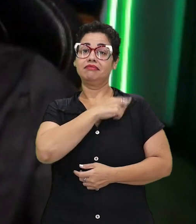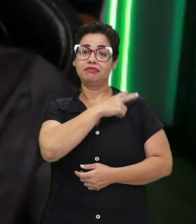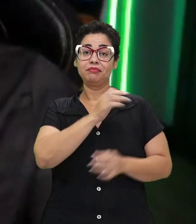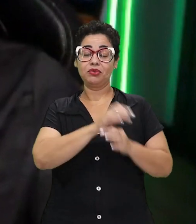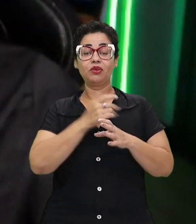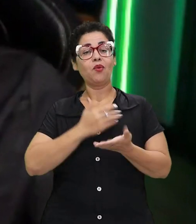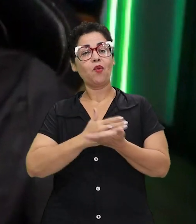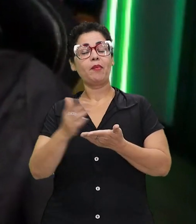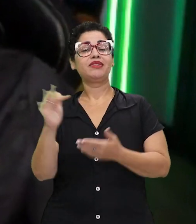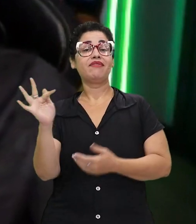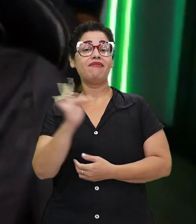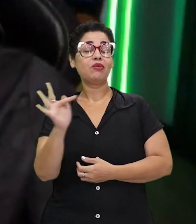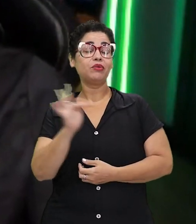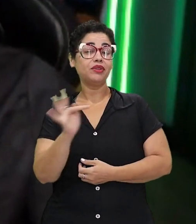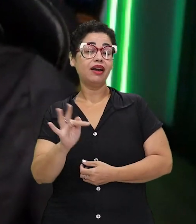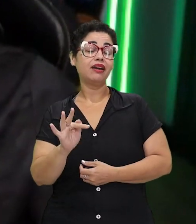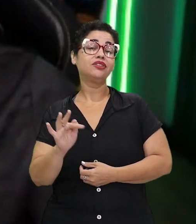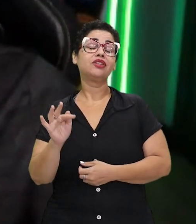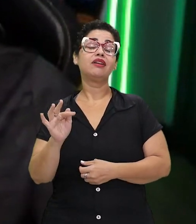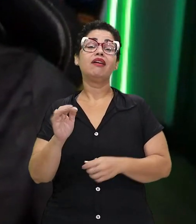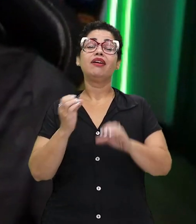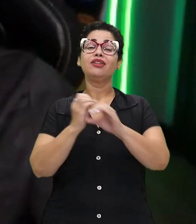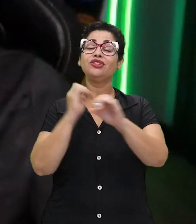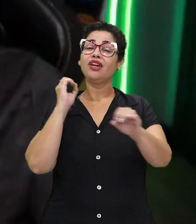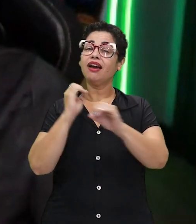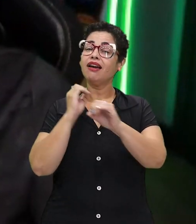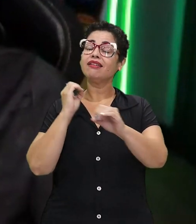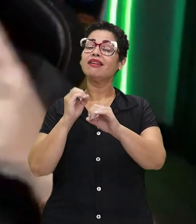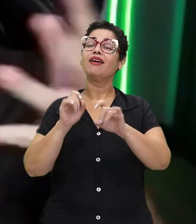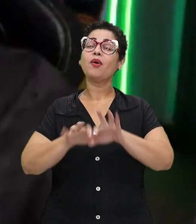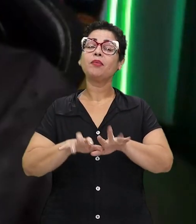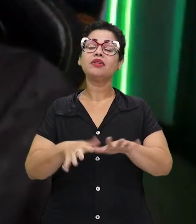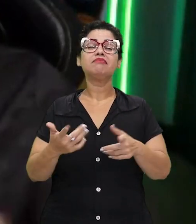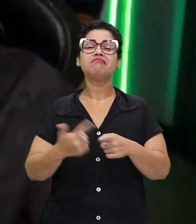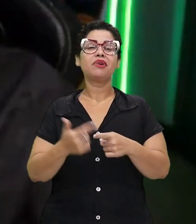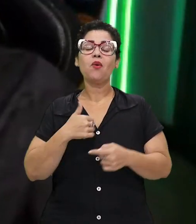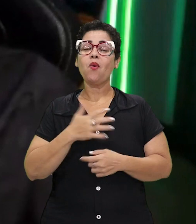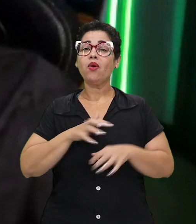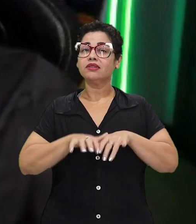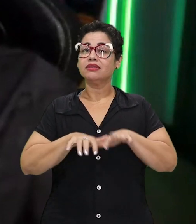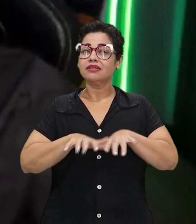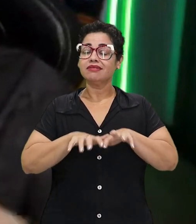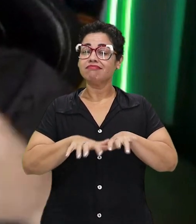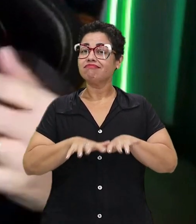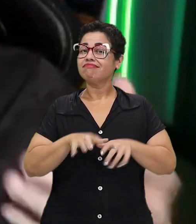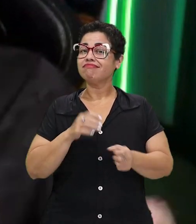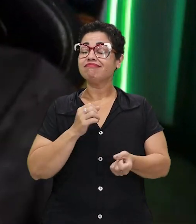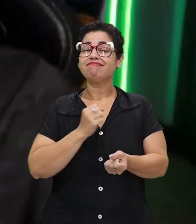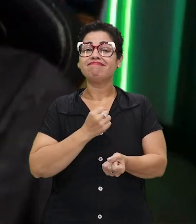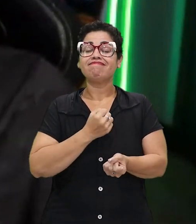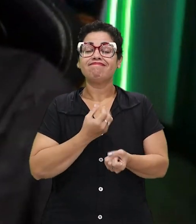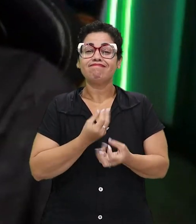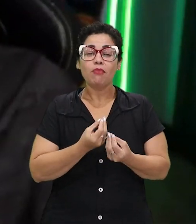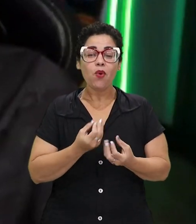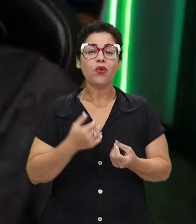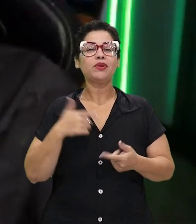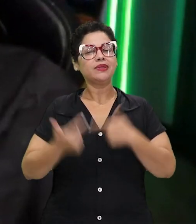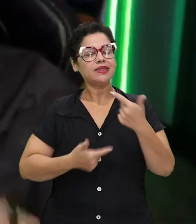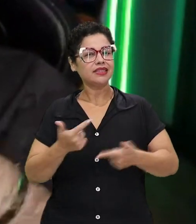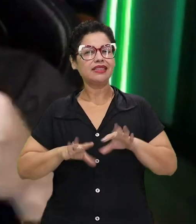comecei a fazer a faculdade de engenharia da computação. Por quê? Porque eu gostava demais de computador, estava sempre ali